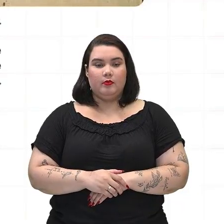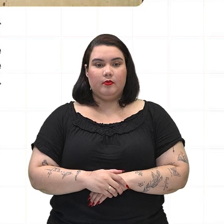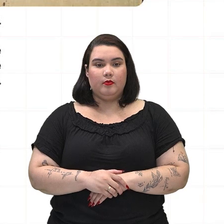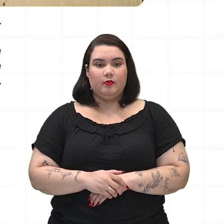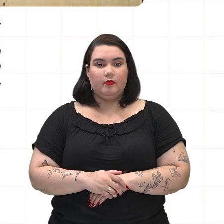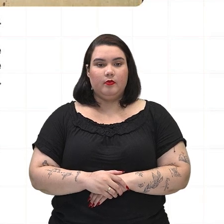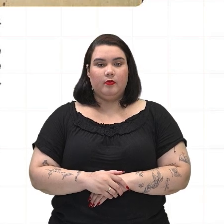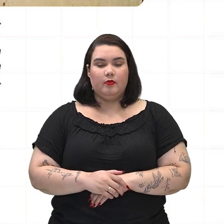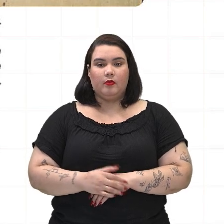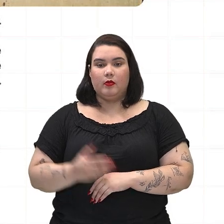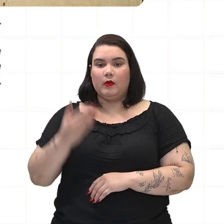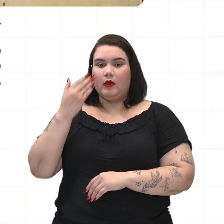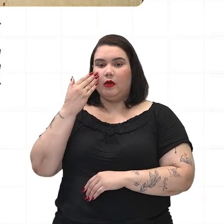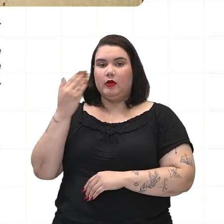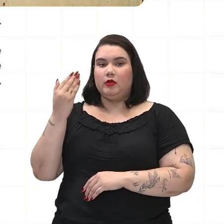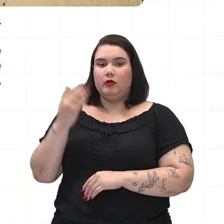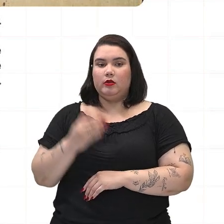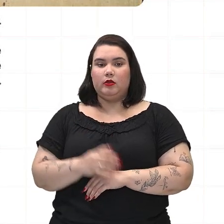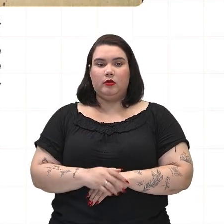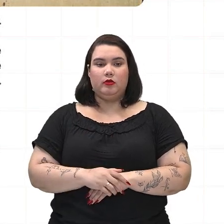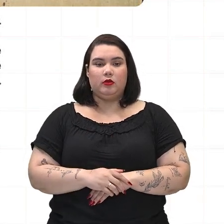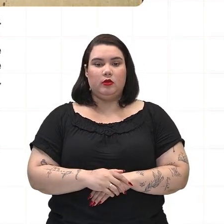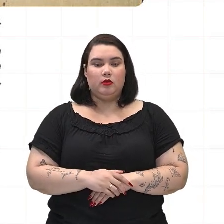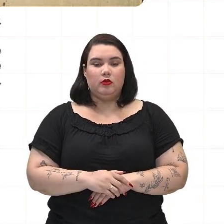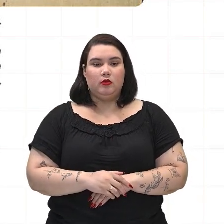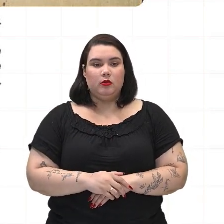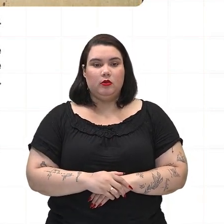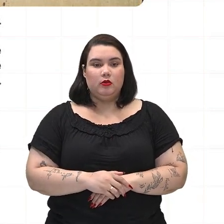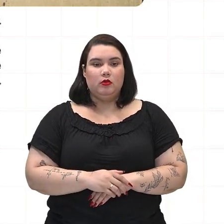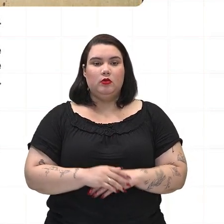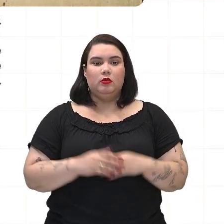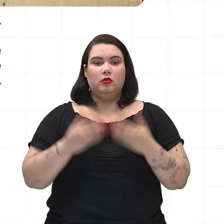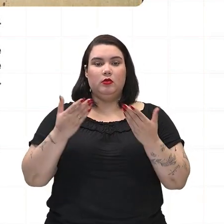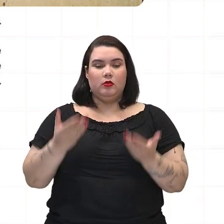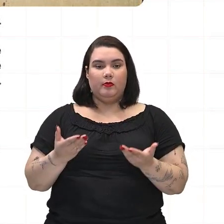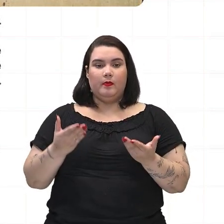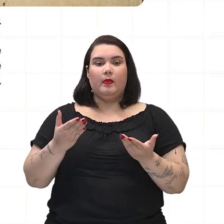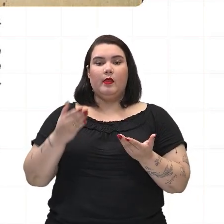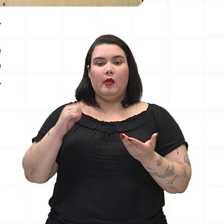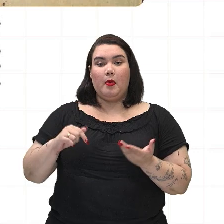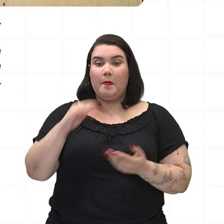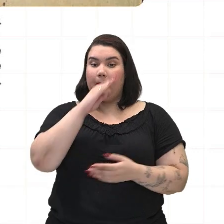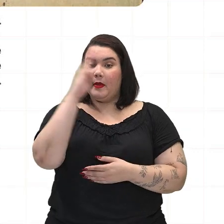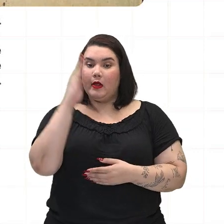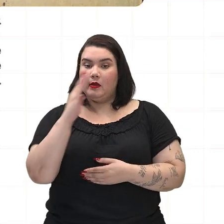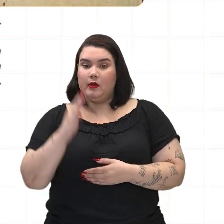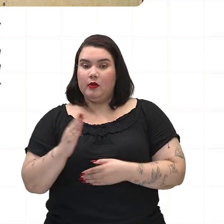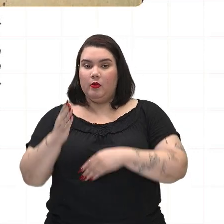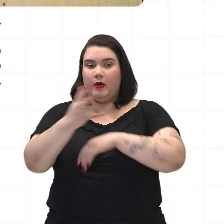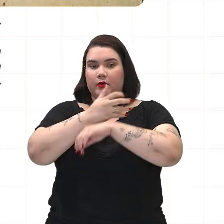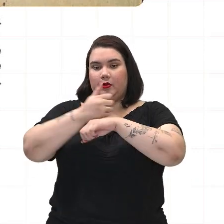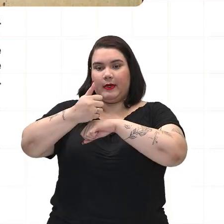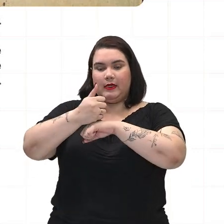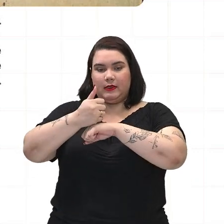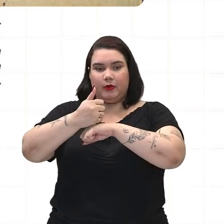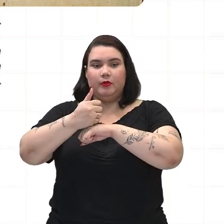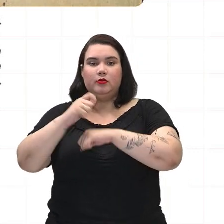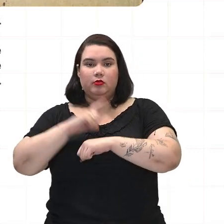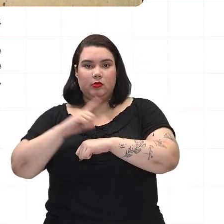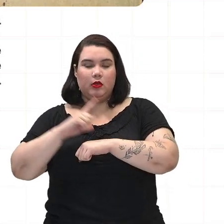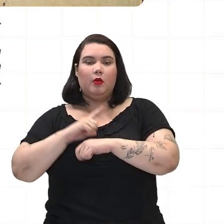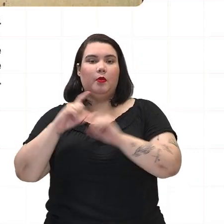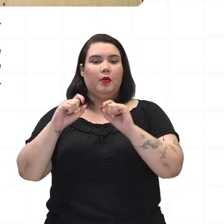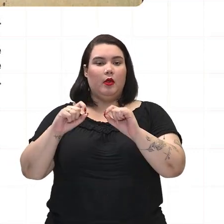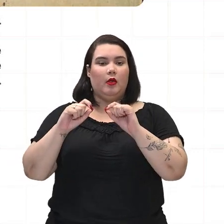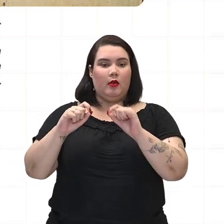Olha só o Brasil deixa de ser uma simples colônia e torna-se o